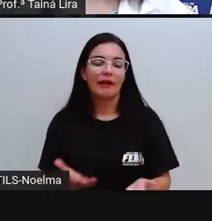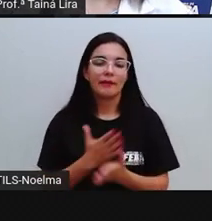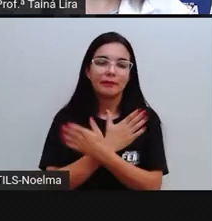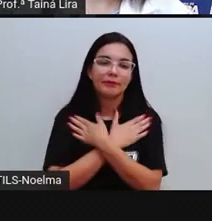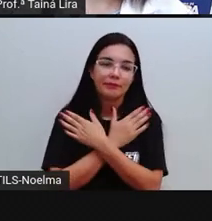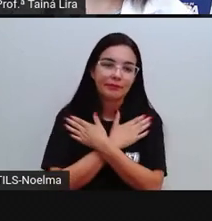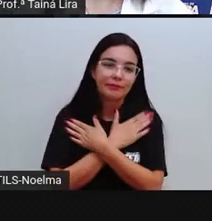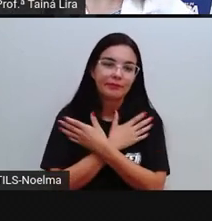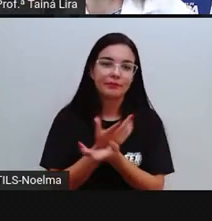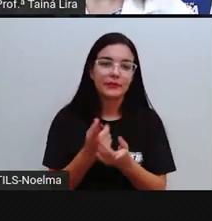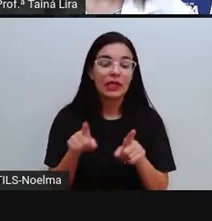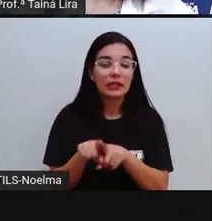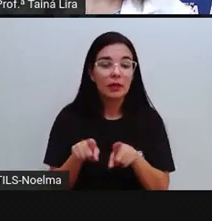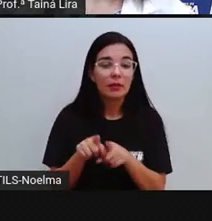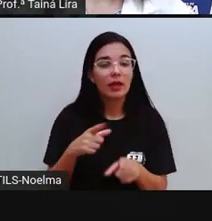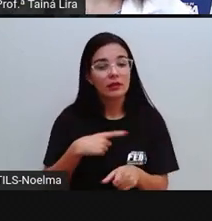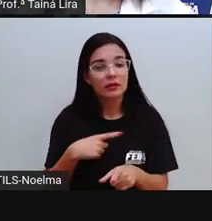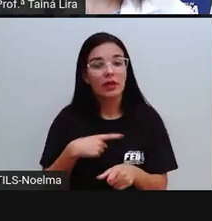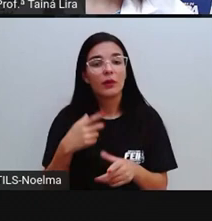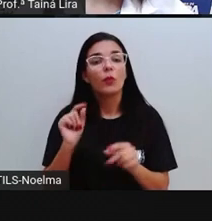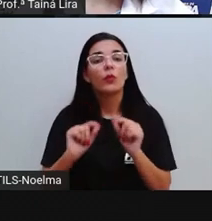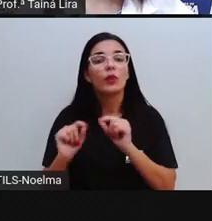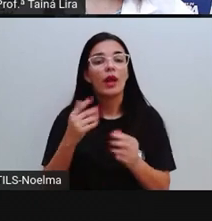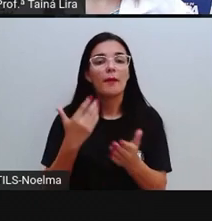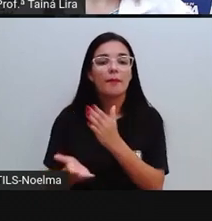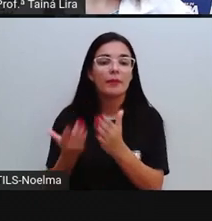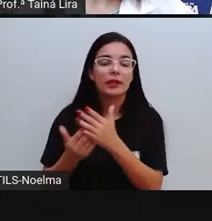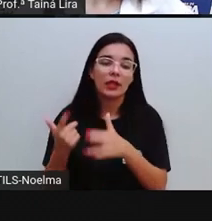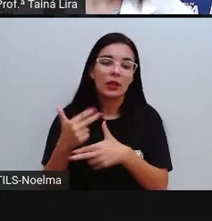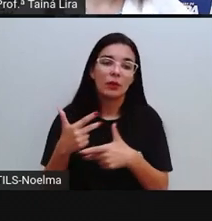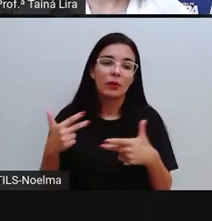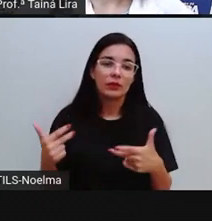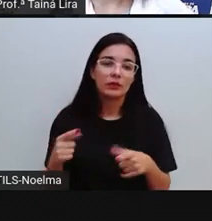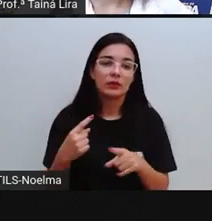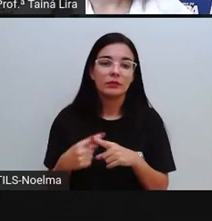precisa que vêm justamente do extrativismo, certo?